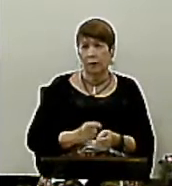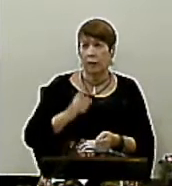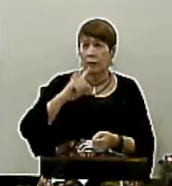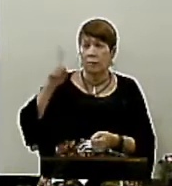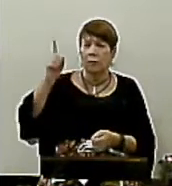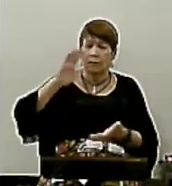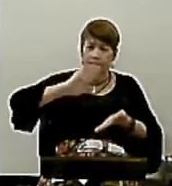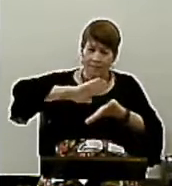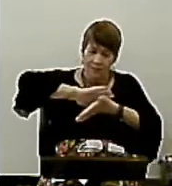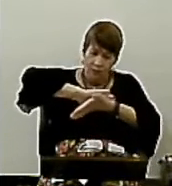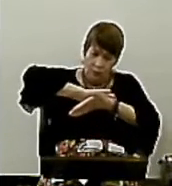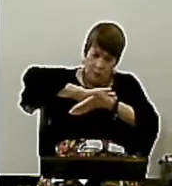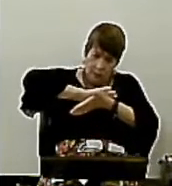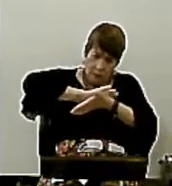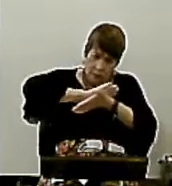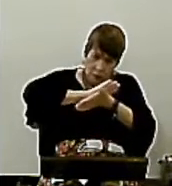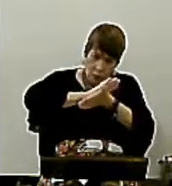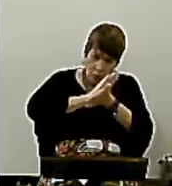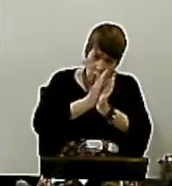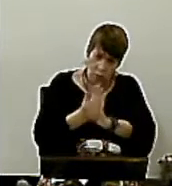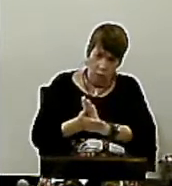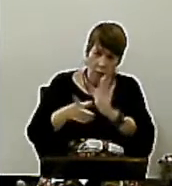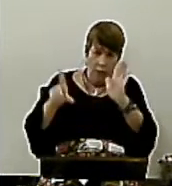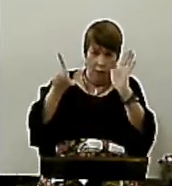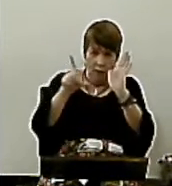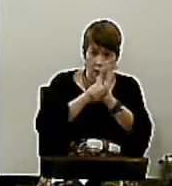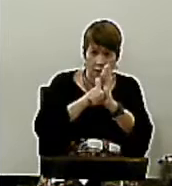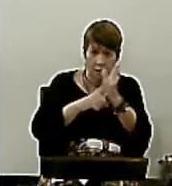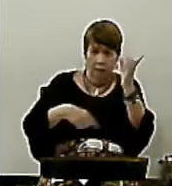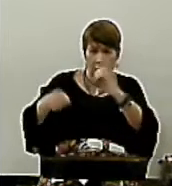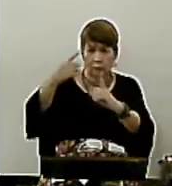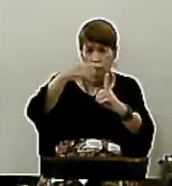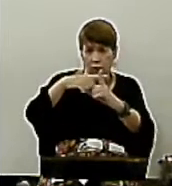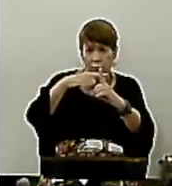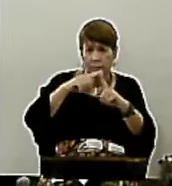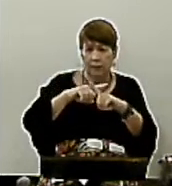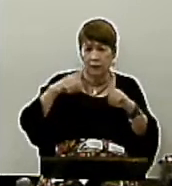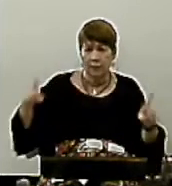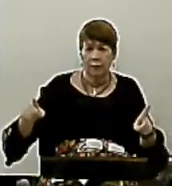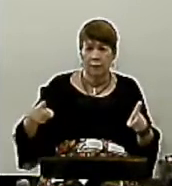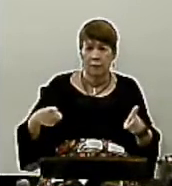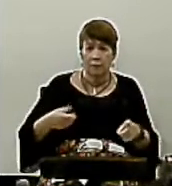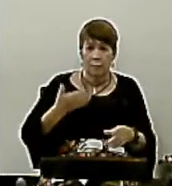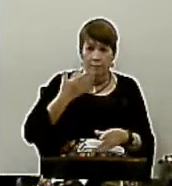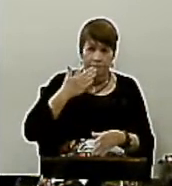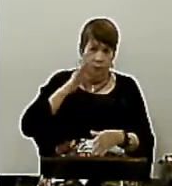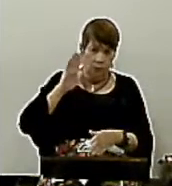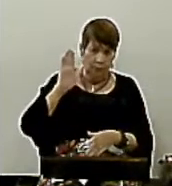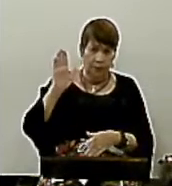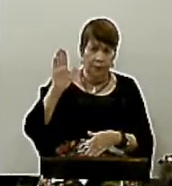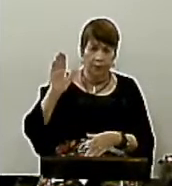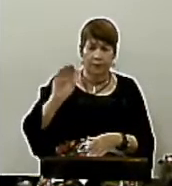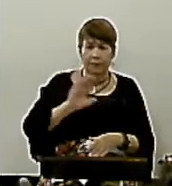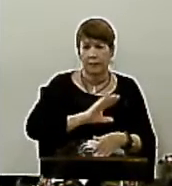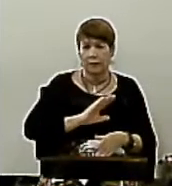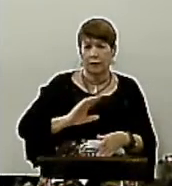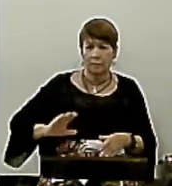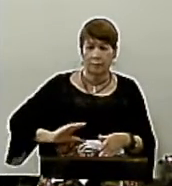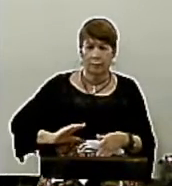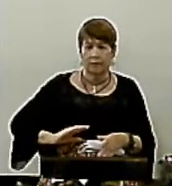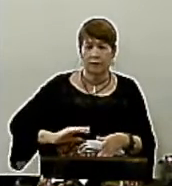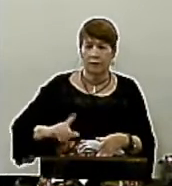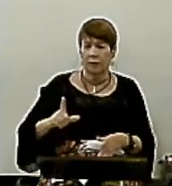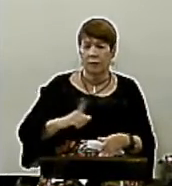a lei na cruz, ele a cumpriu E em Cristo nós podemos ter na lei